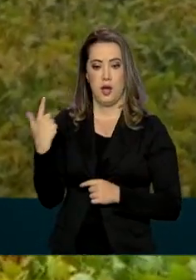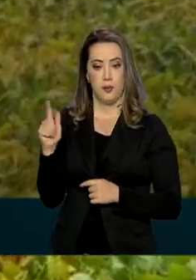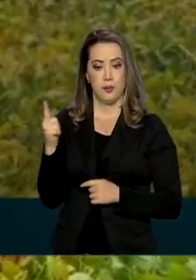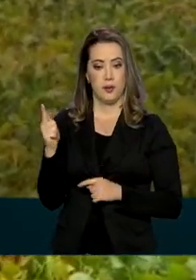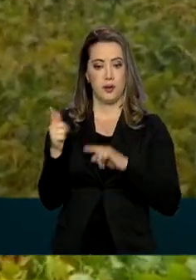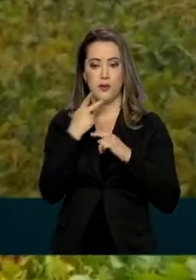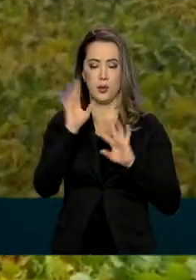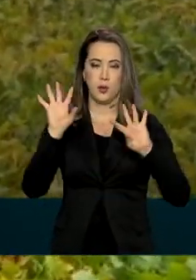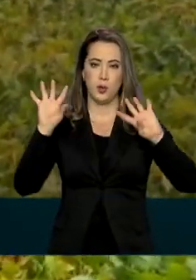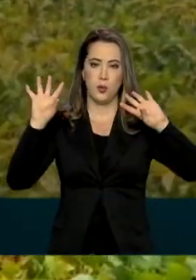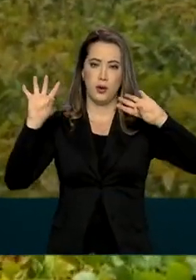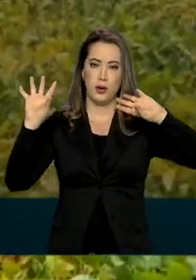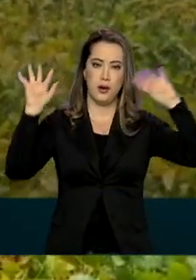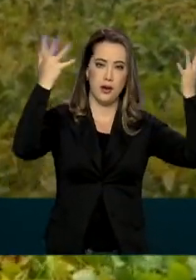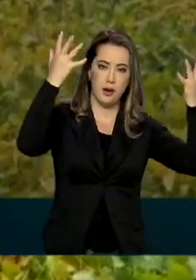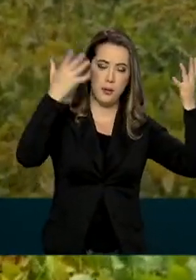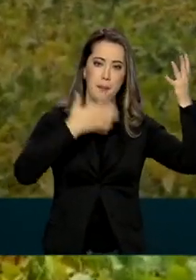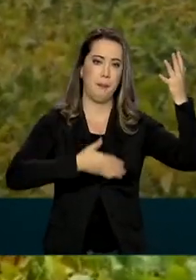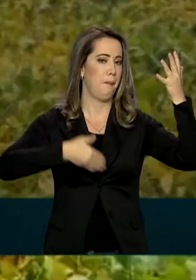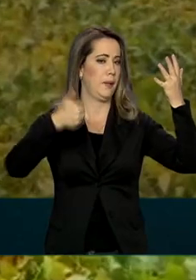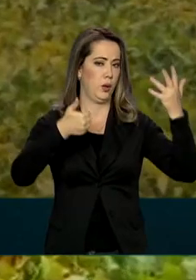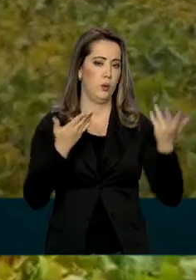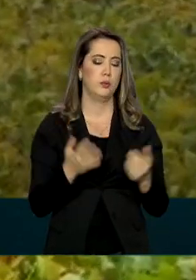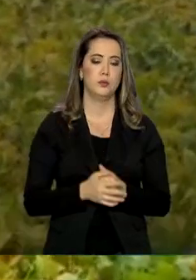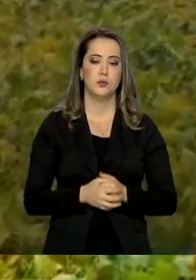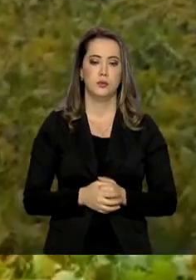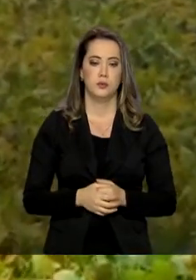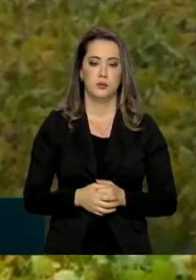que o clima ajudou a soja de ciclo médio. O